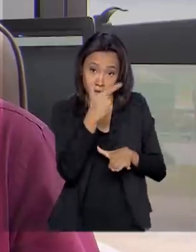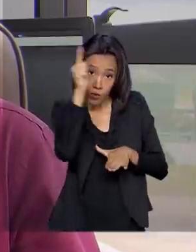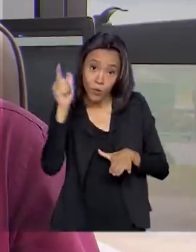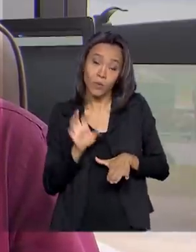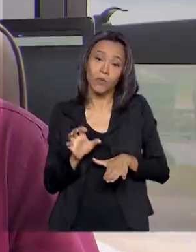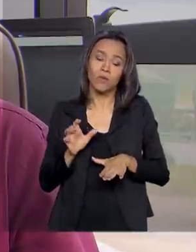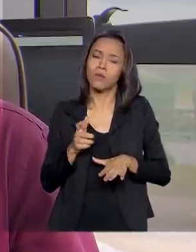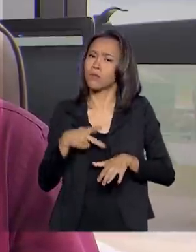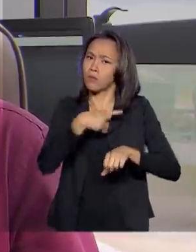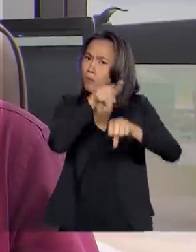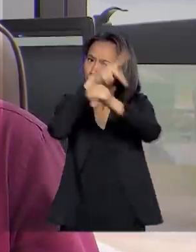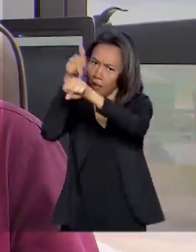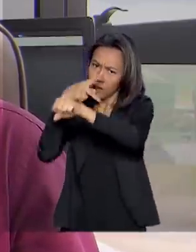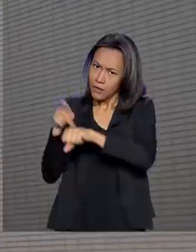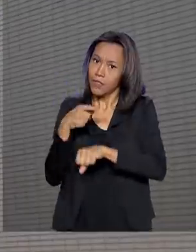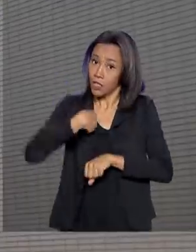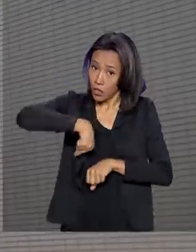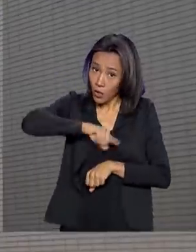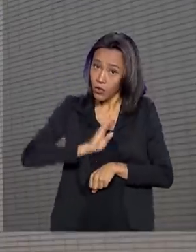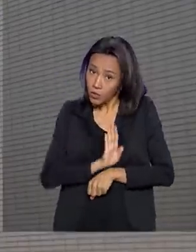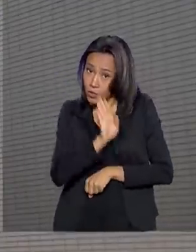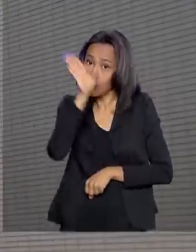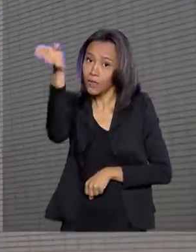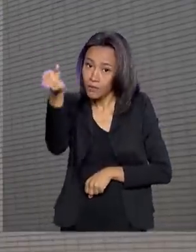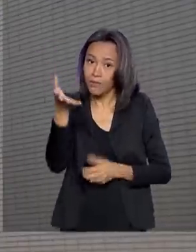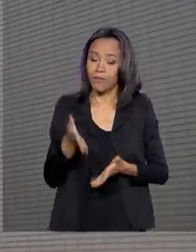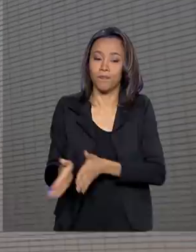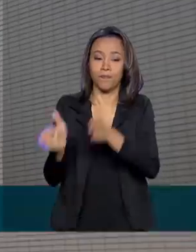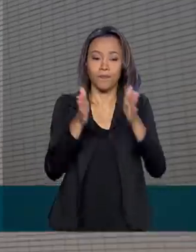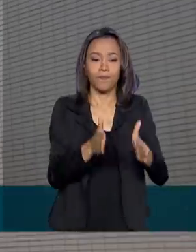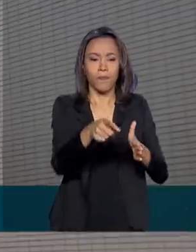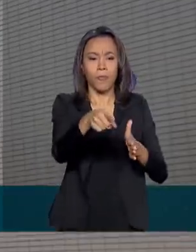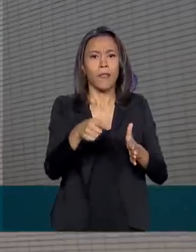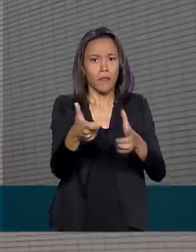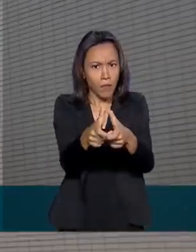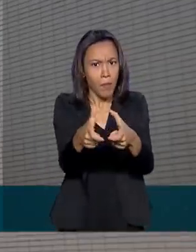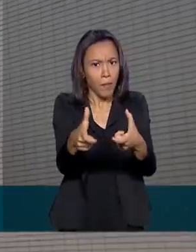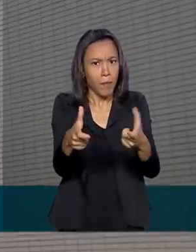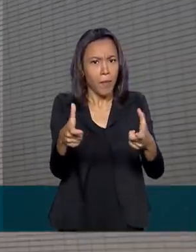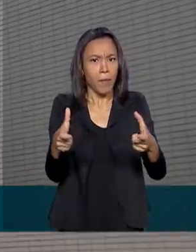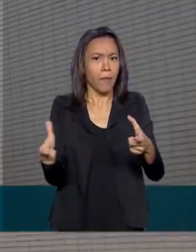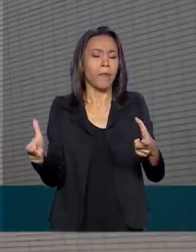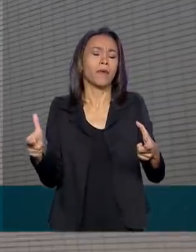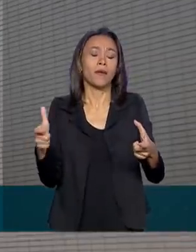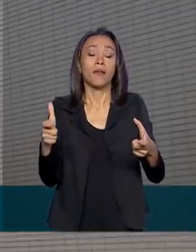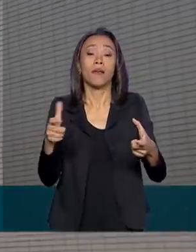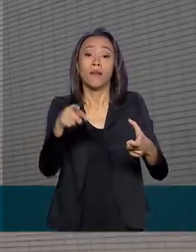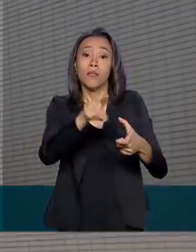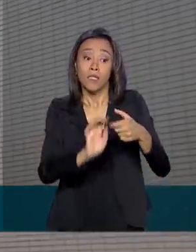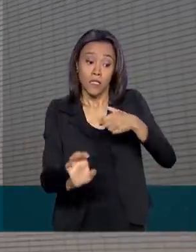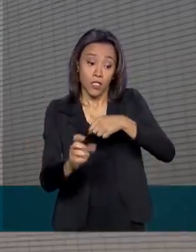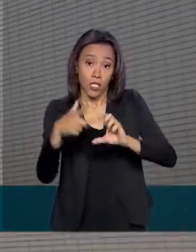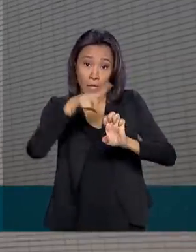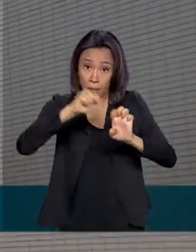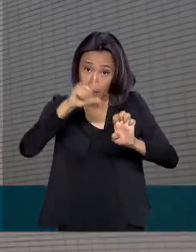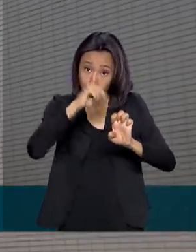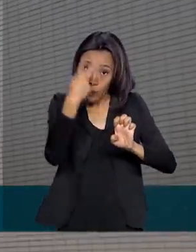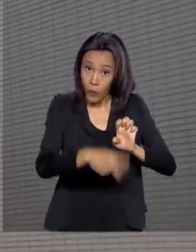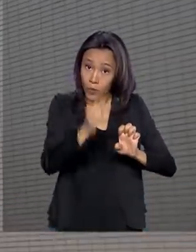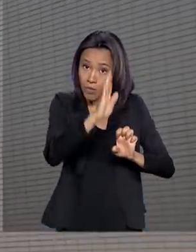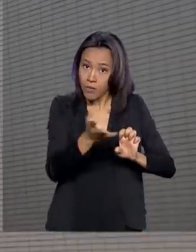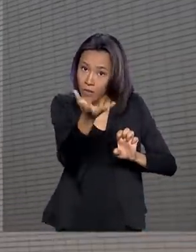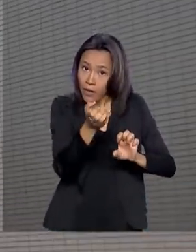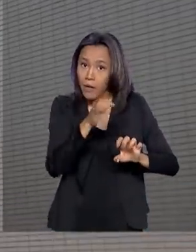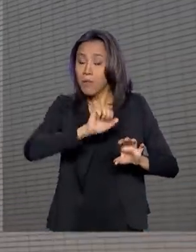investidores daqueles outros países que a gente está indo. Como tem crescido o interesse de empreendedores brasileiros em atingir o mercado internacional,